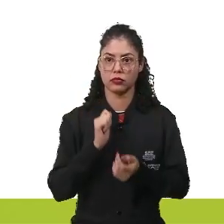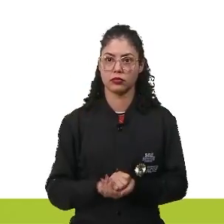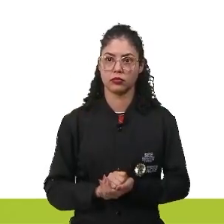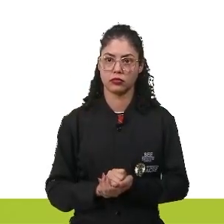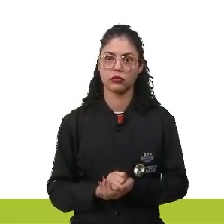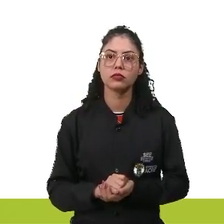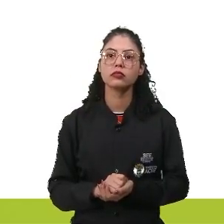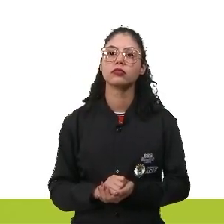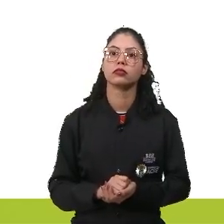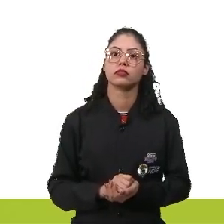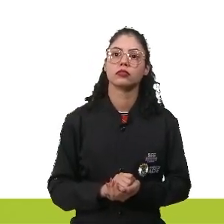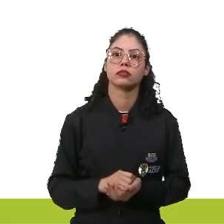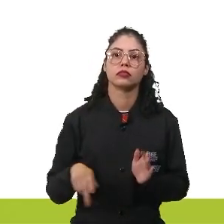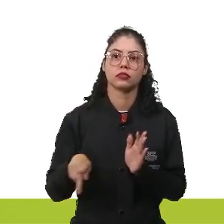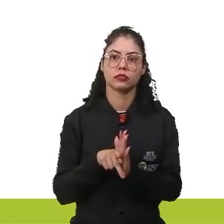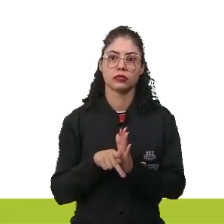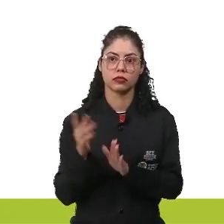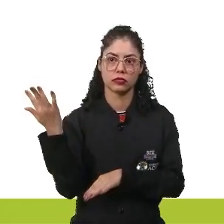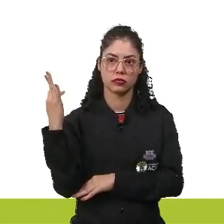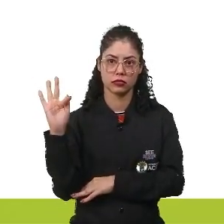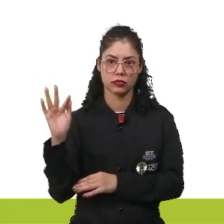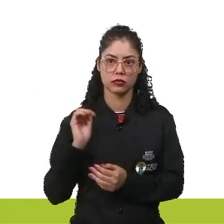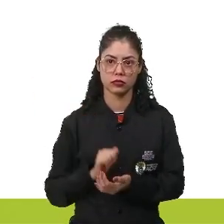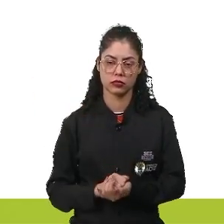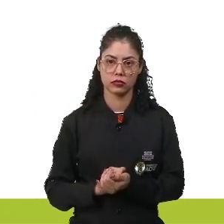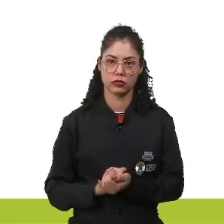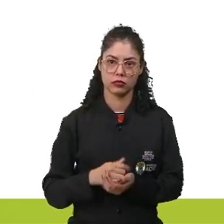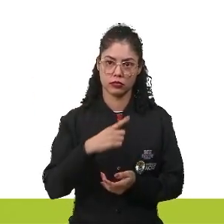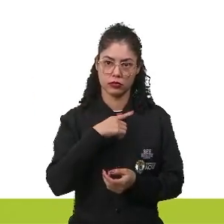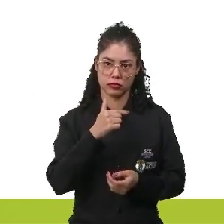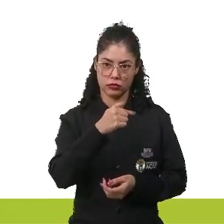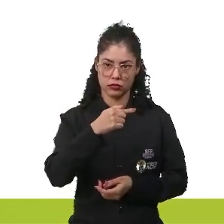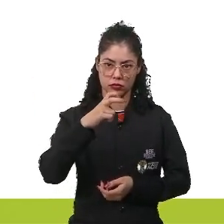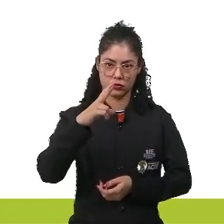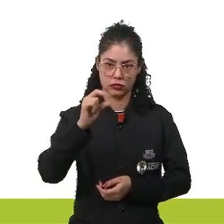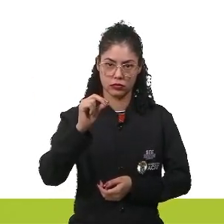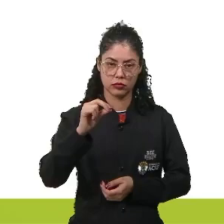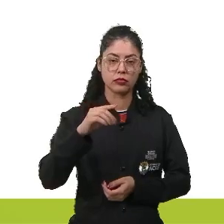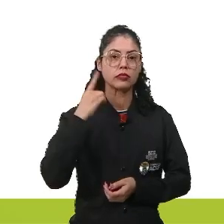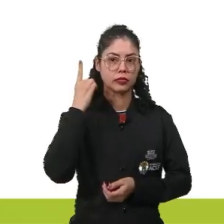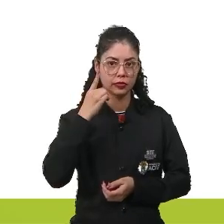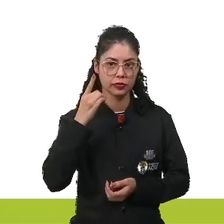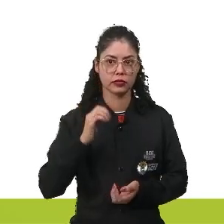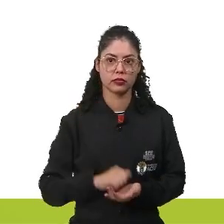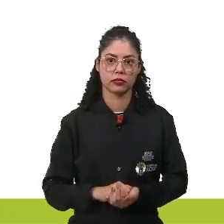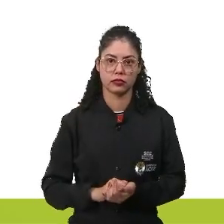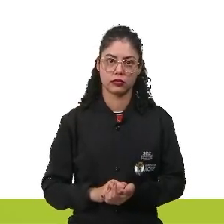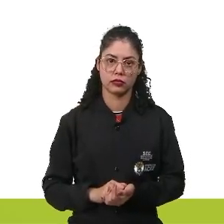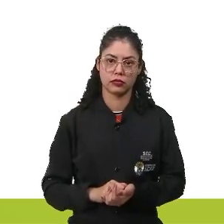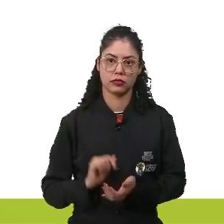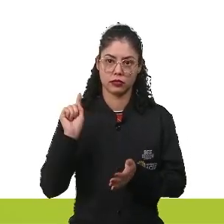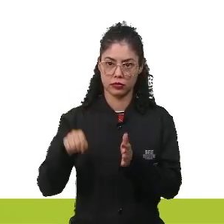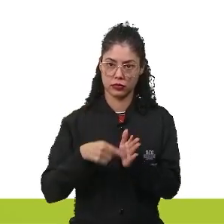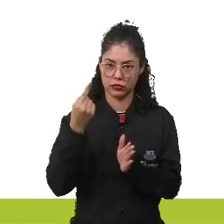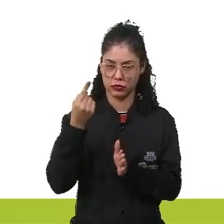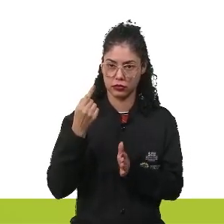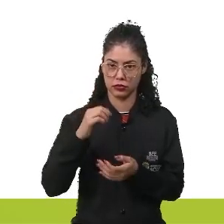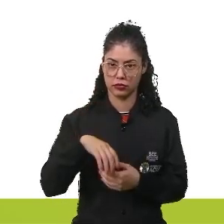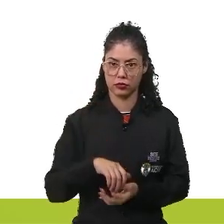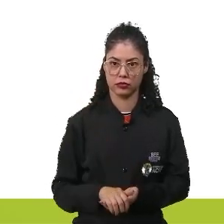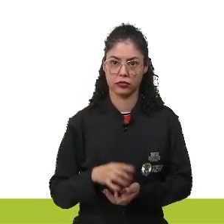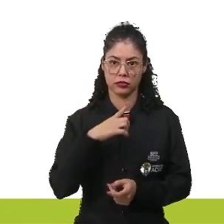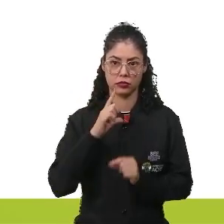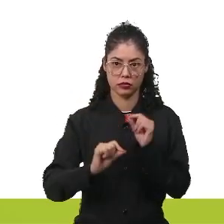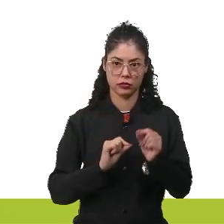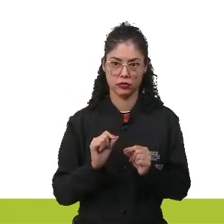a República foi proclamada na França. A Convenção era formada por 750 deputados. A primeira medida dessa Convenção